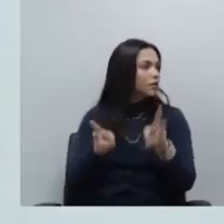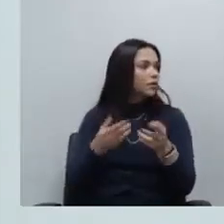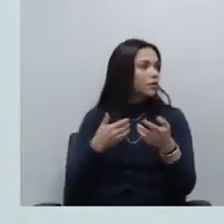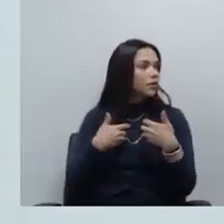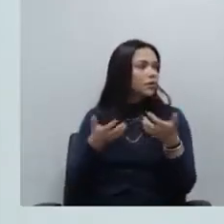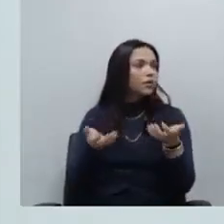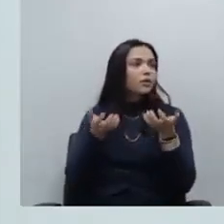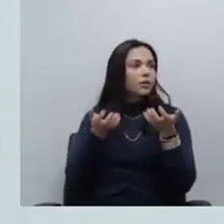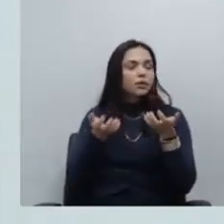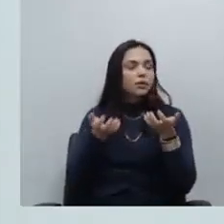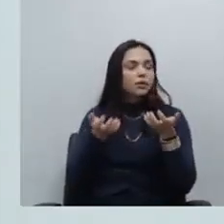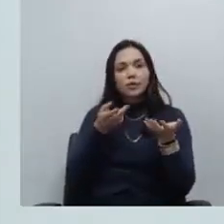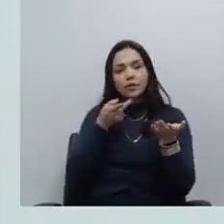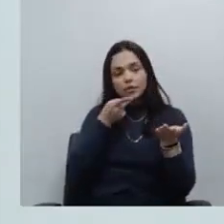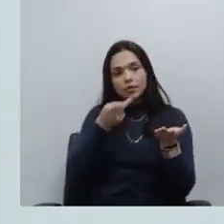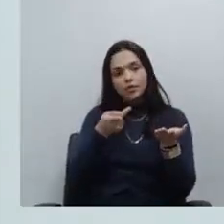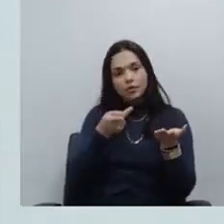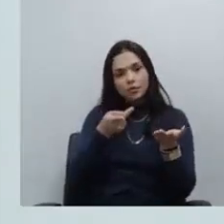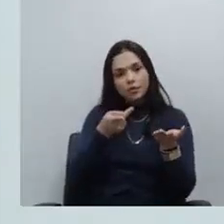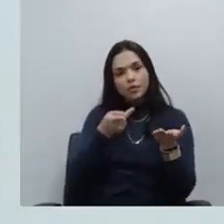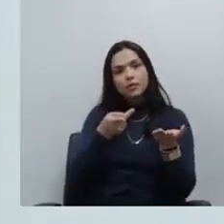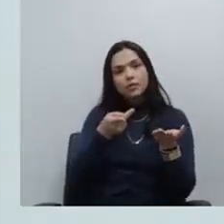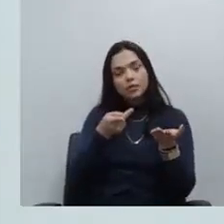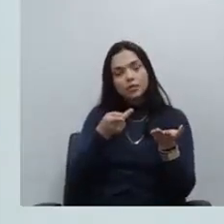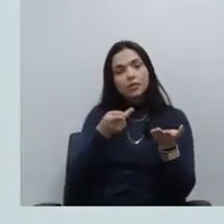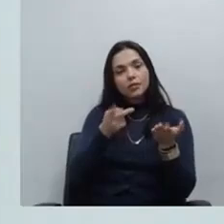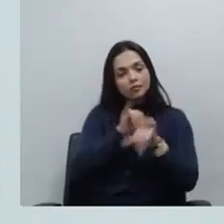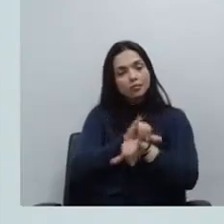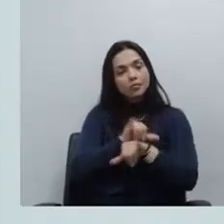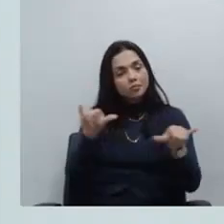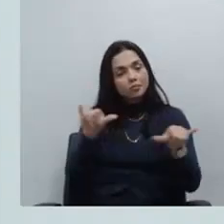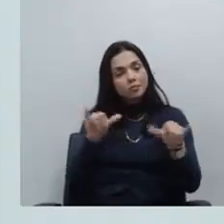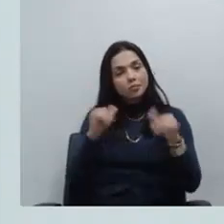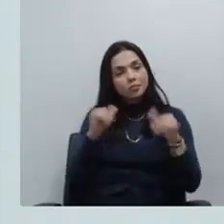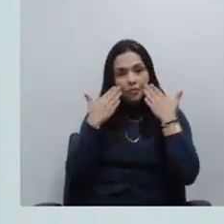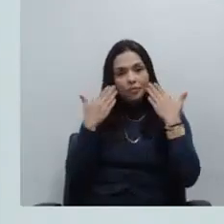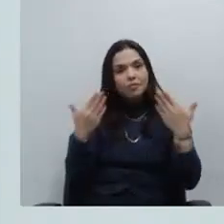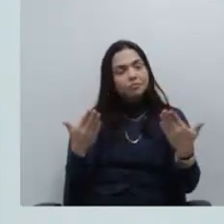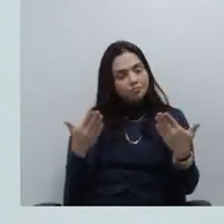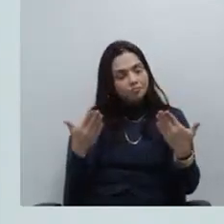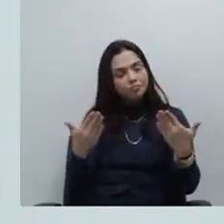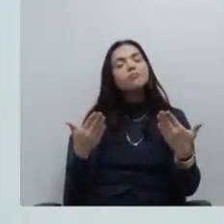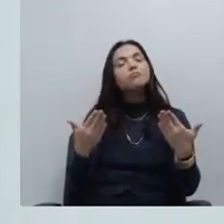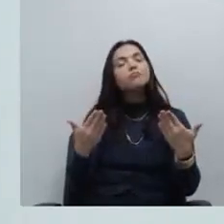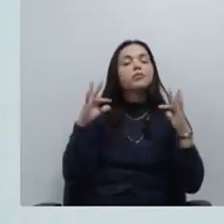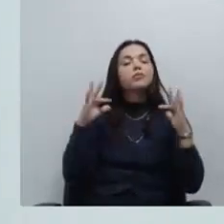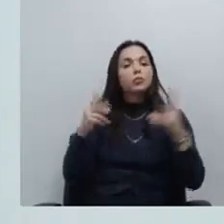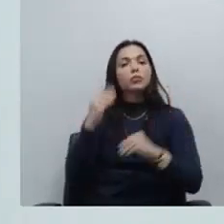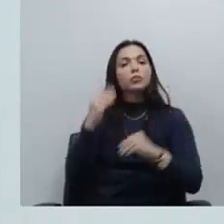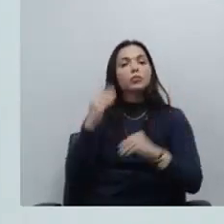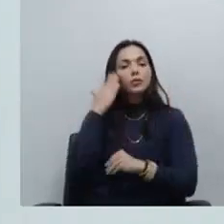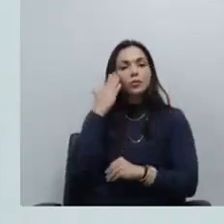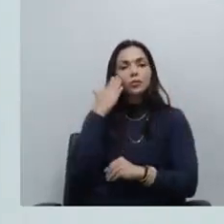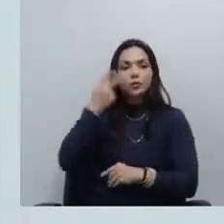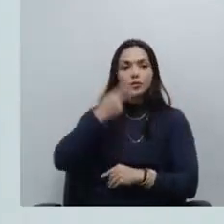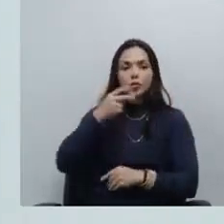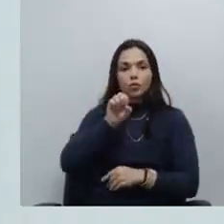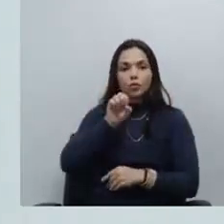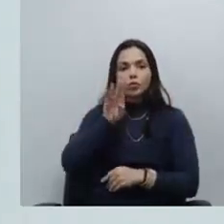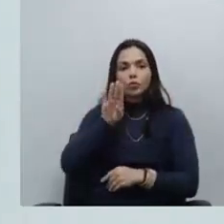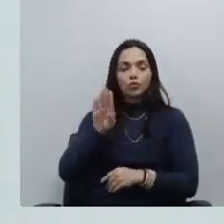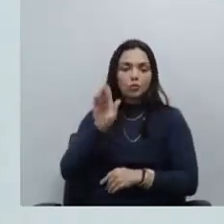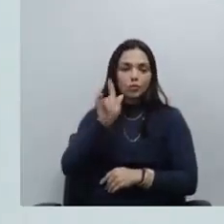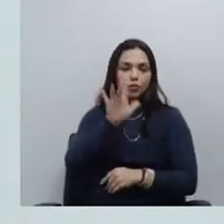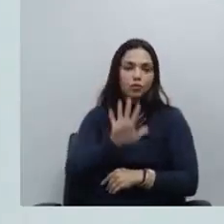queria aqui registrar faço questão de fazer esse registro público aqui agradecendo o segundo subdefensor público geral na esteira do já